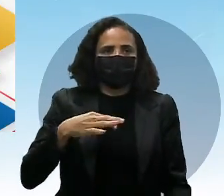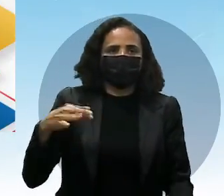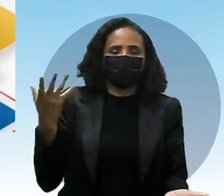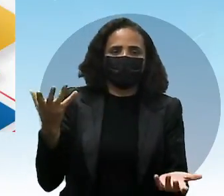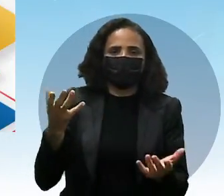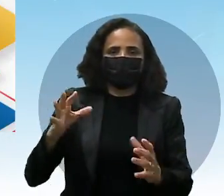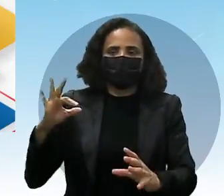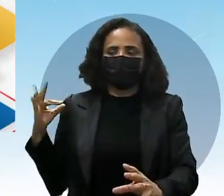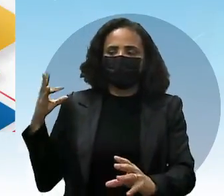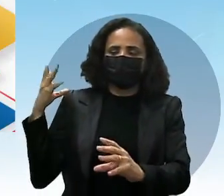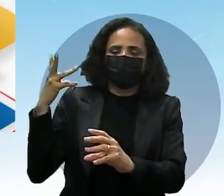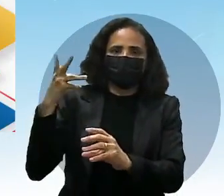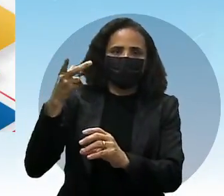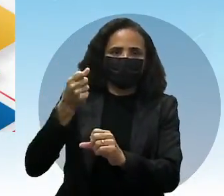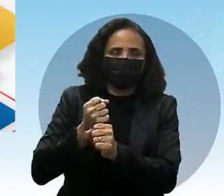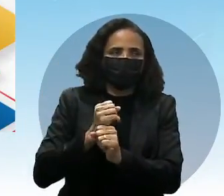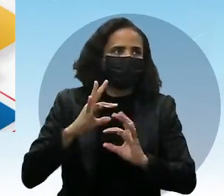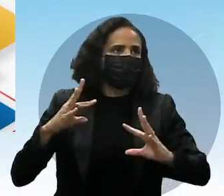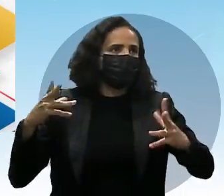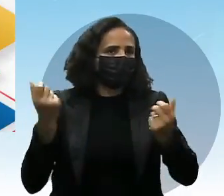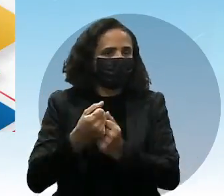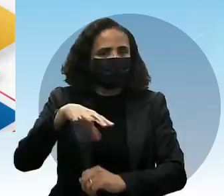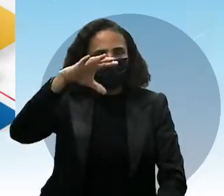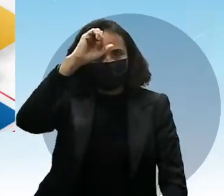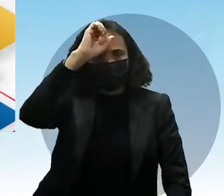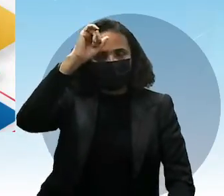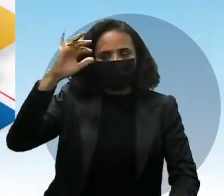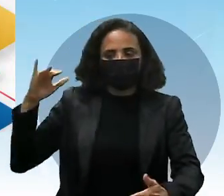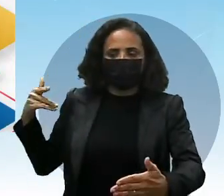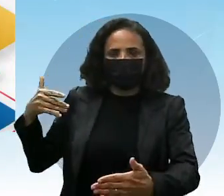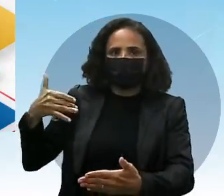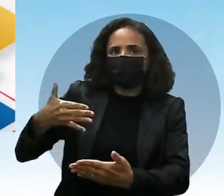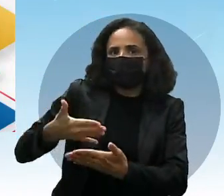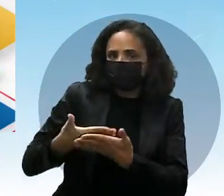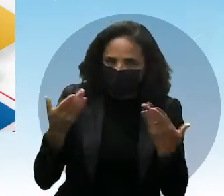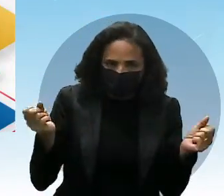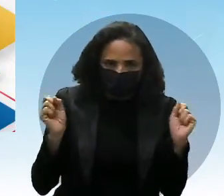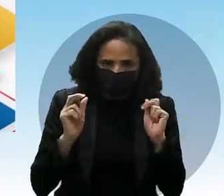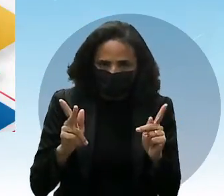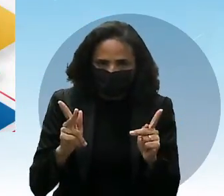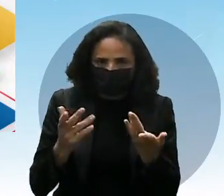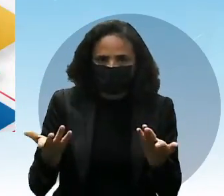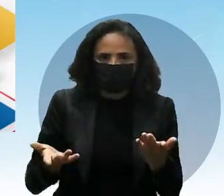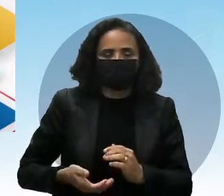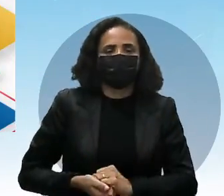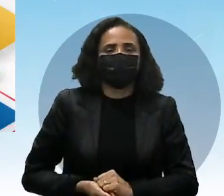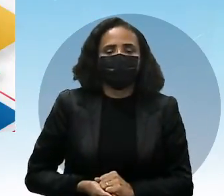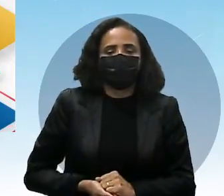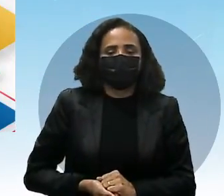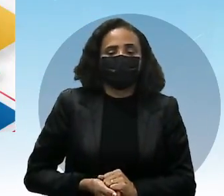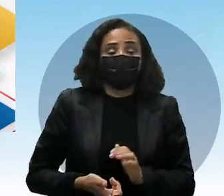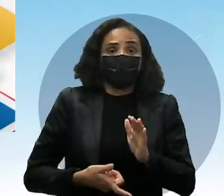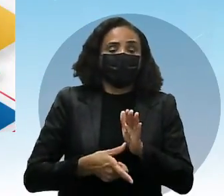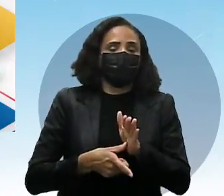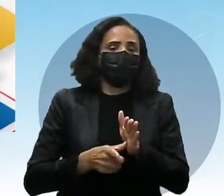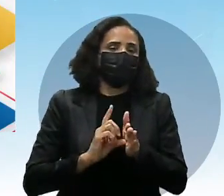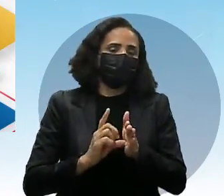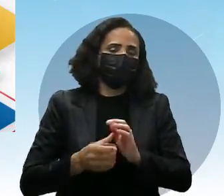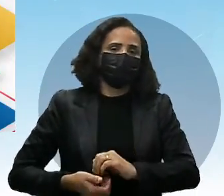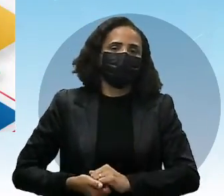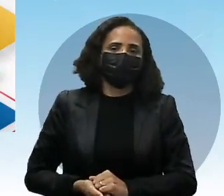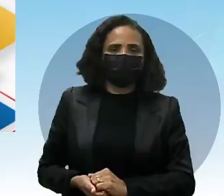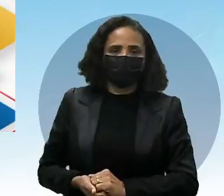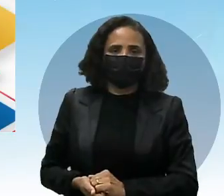resgate de tudo que você aprendeu ao longo do ano, ok? Antes disso, eu